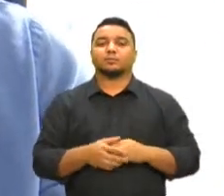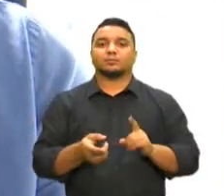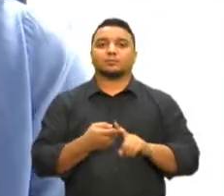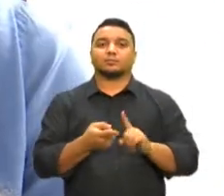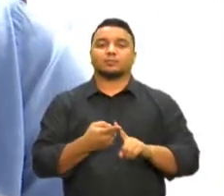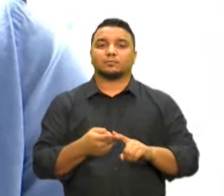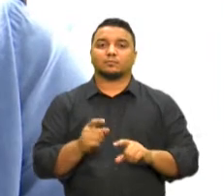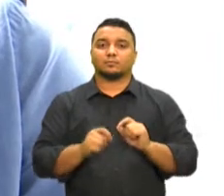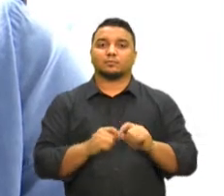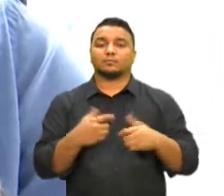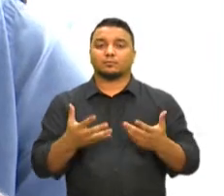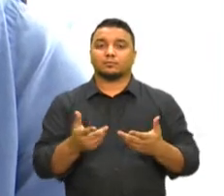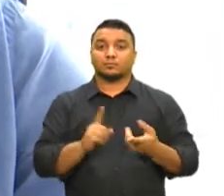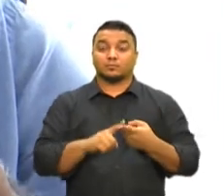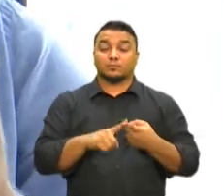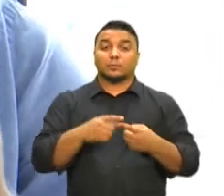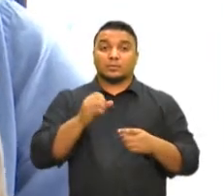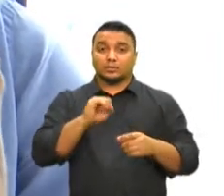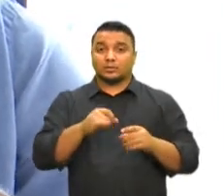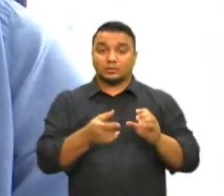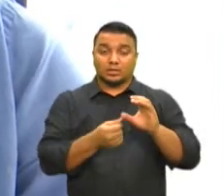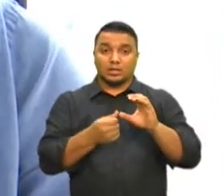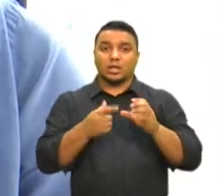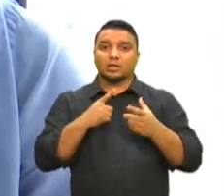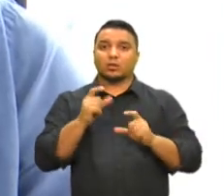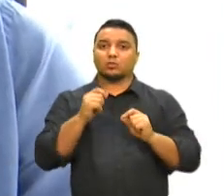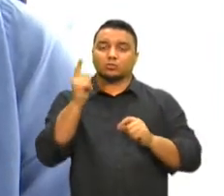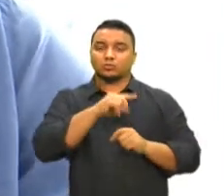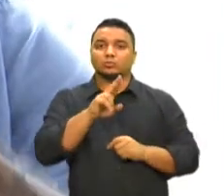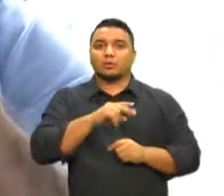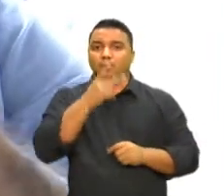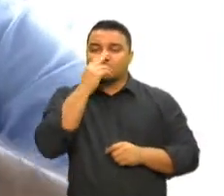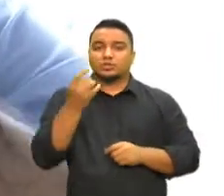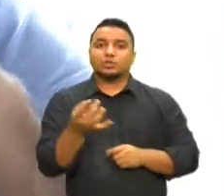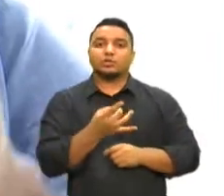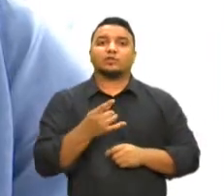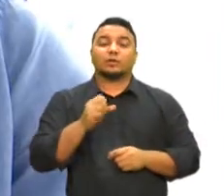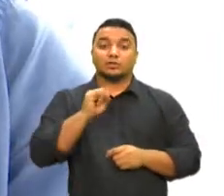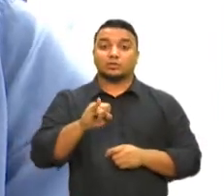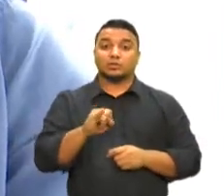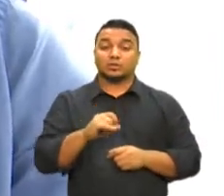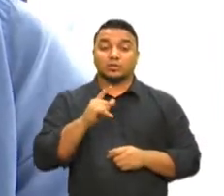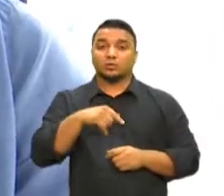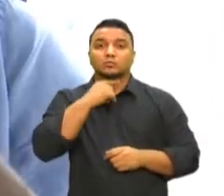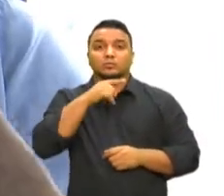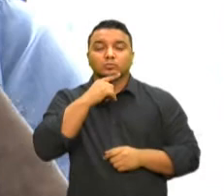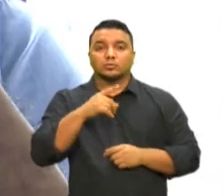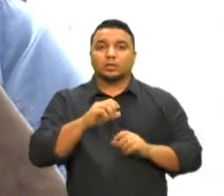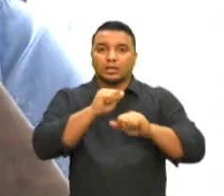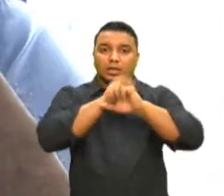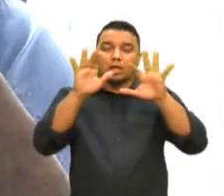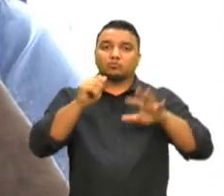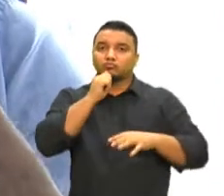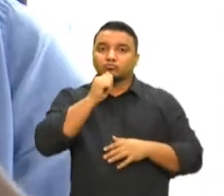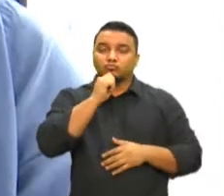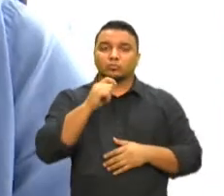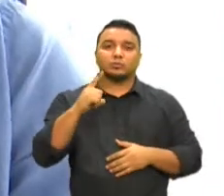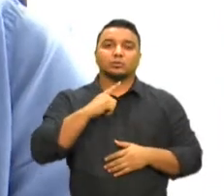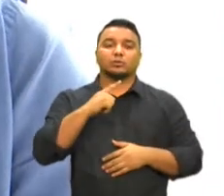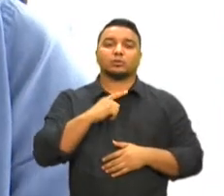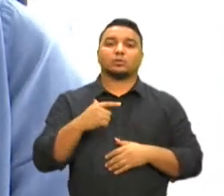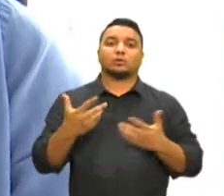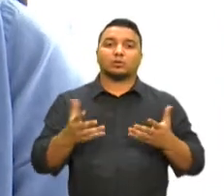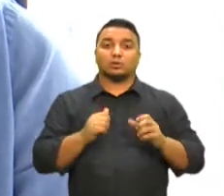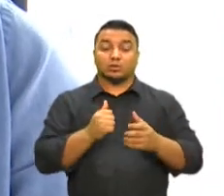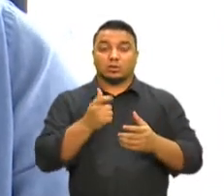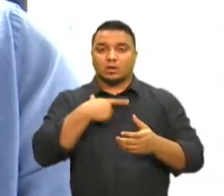aquele cliente, o consumidor, que tem um contrato individual, se ele não conseguir ver isso claramente na conta